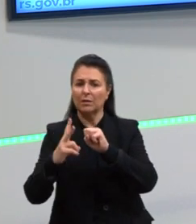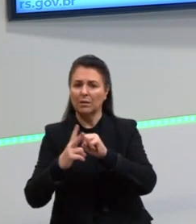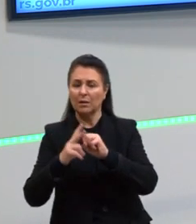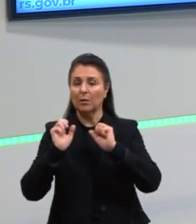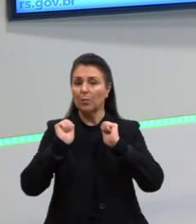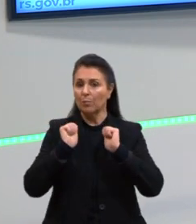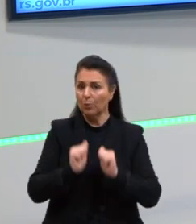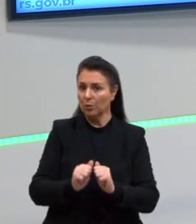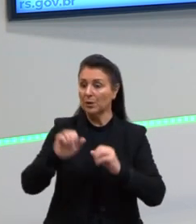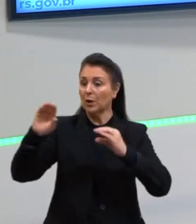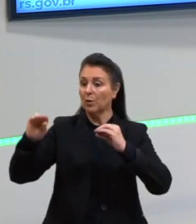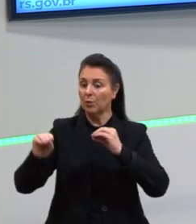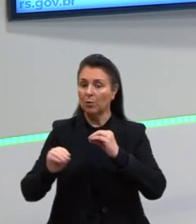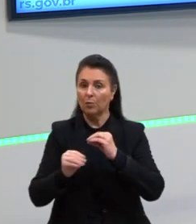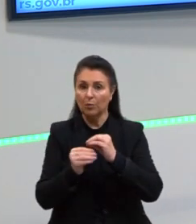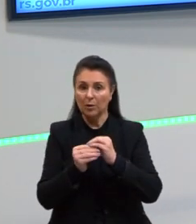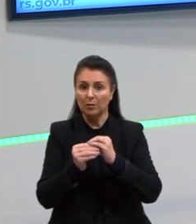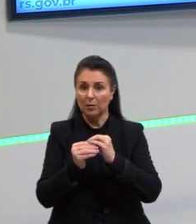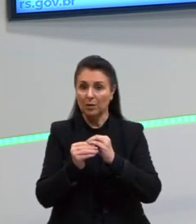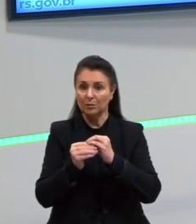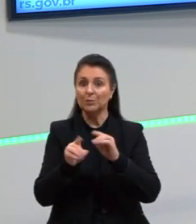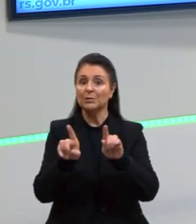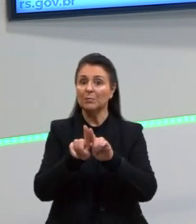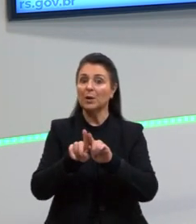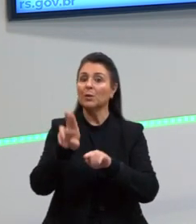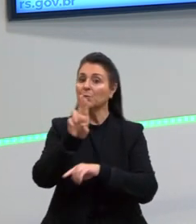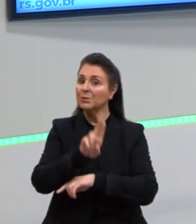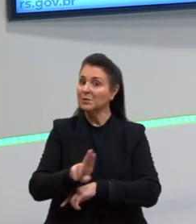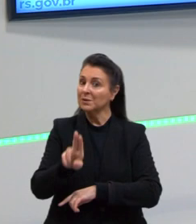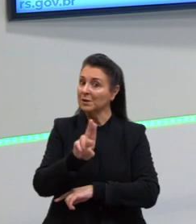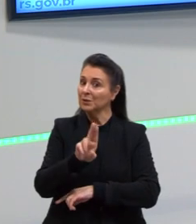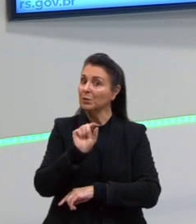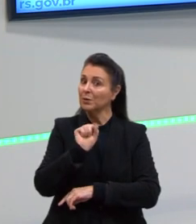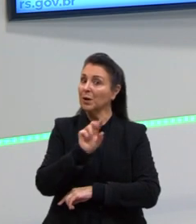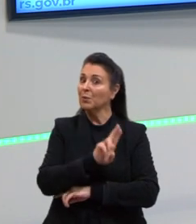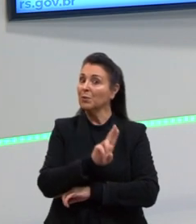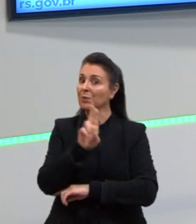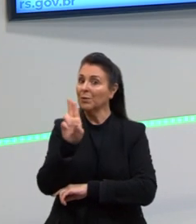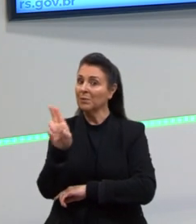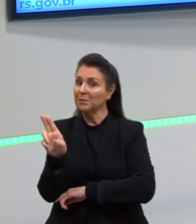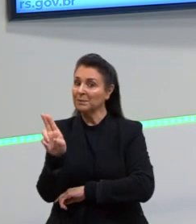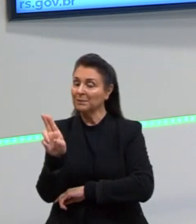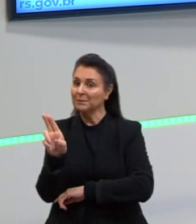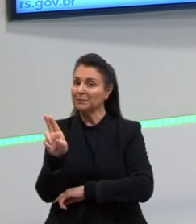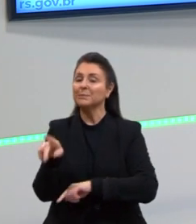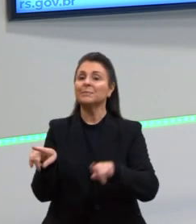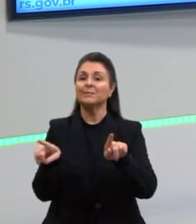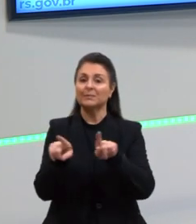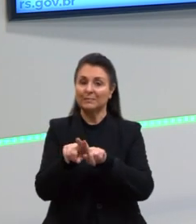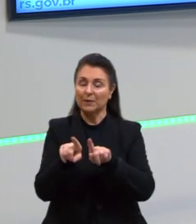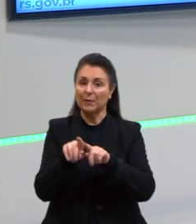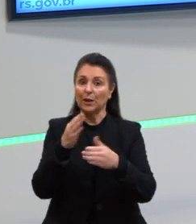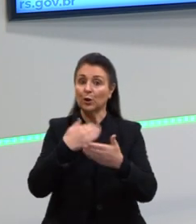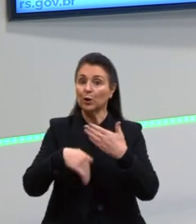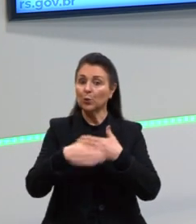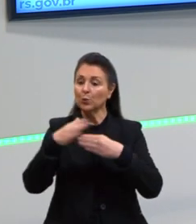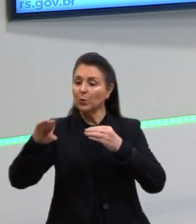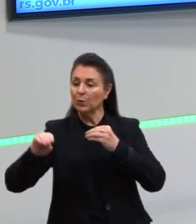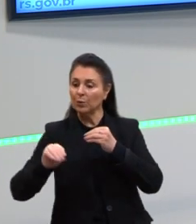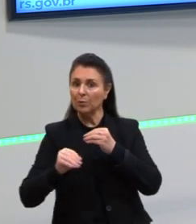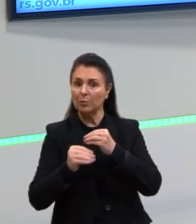ser completados por complementos nominais. E, por isso, a gente também diz que tudo que completa